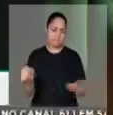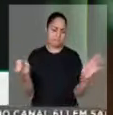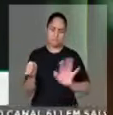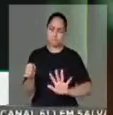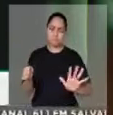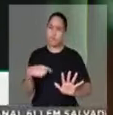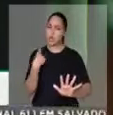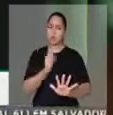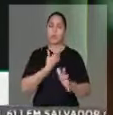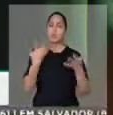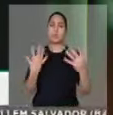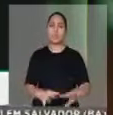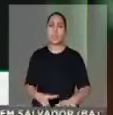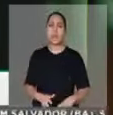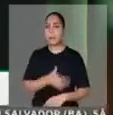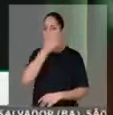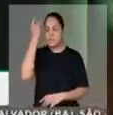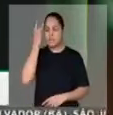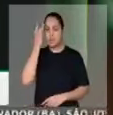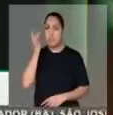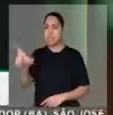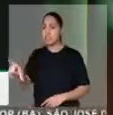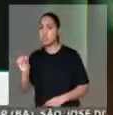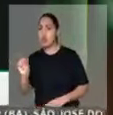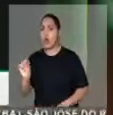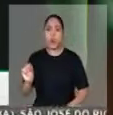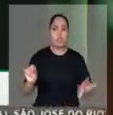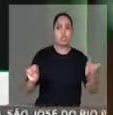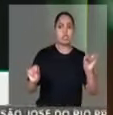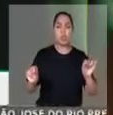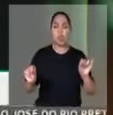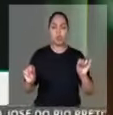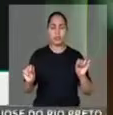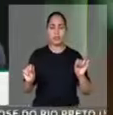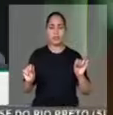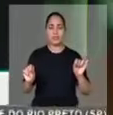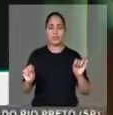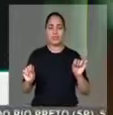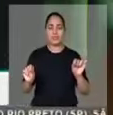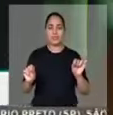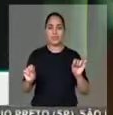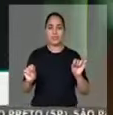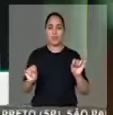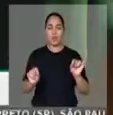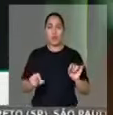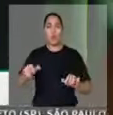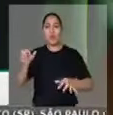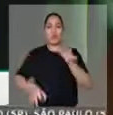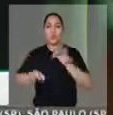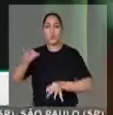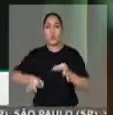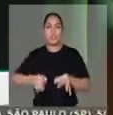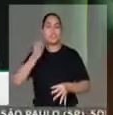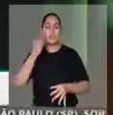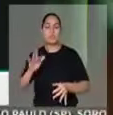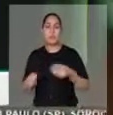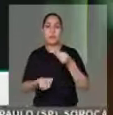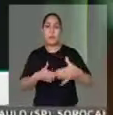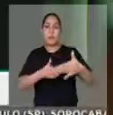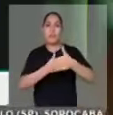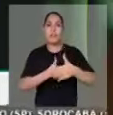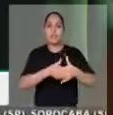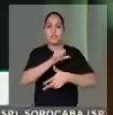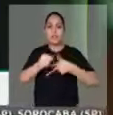Nós não queremos um juiz que tenha lado. Nós não queremos um juiz que não saiba o limite do seu poder. Nós não queremos um juiz que haja